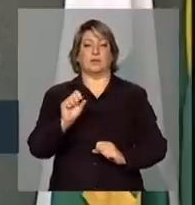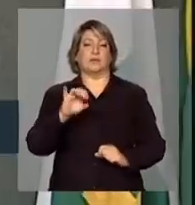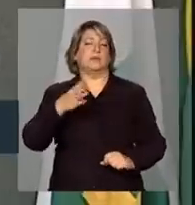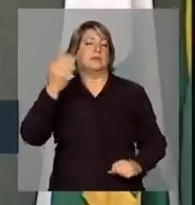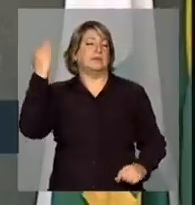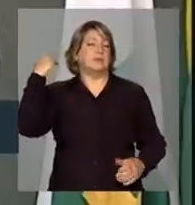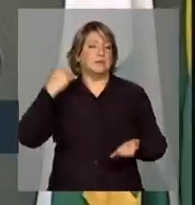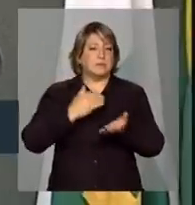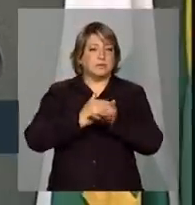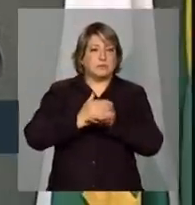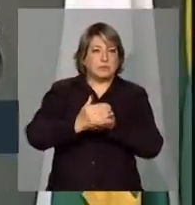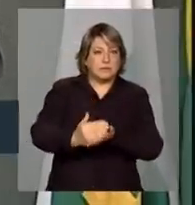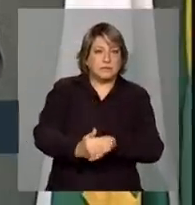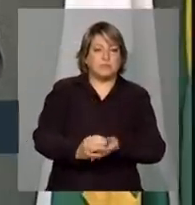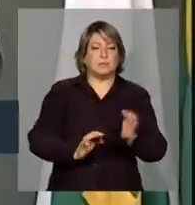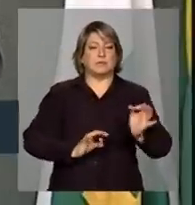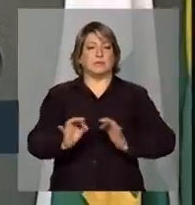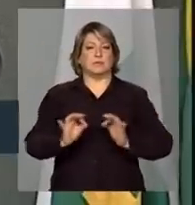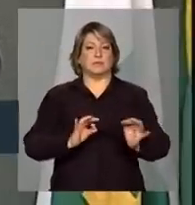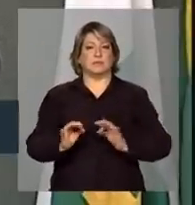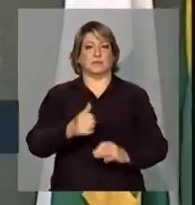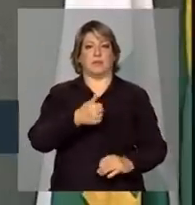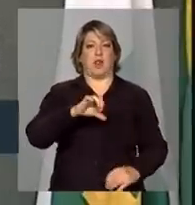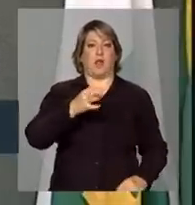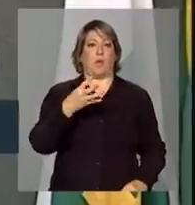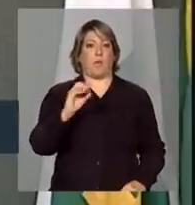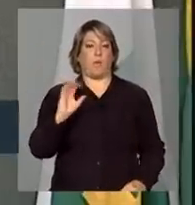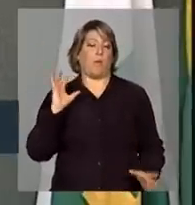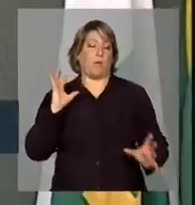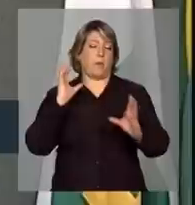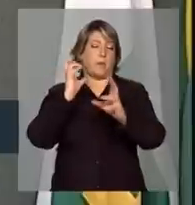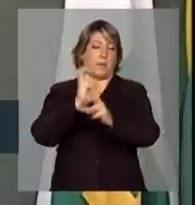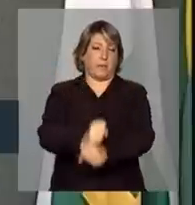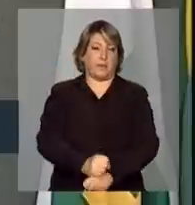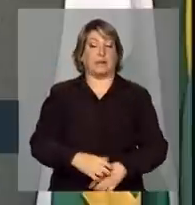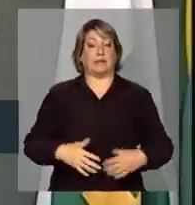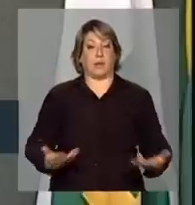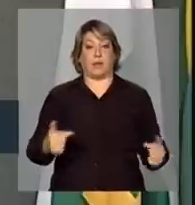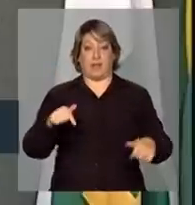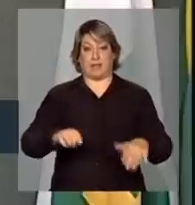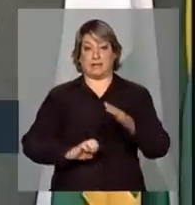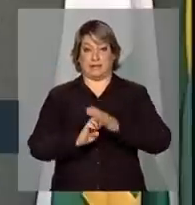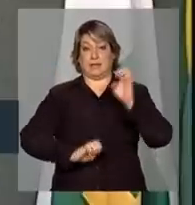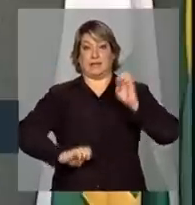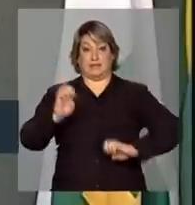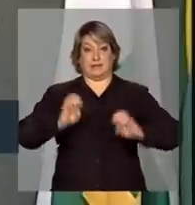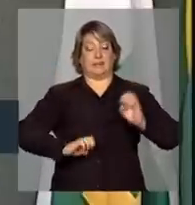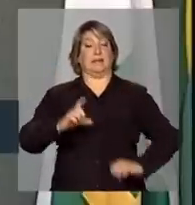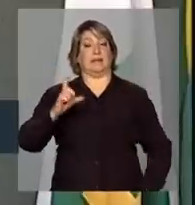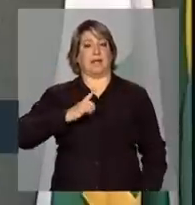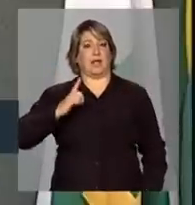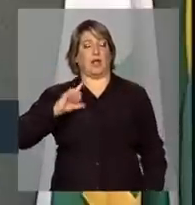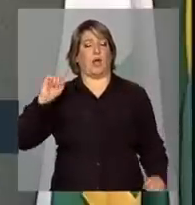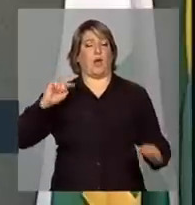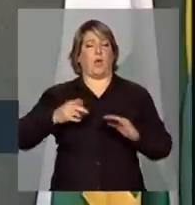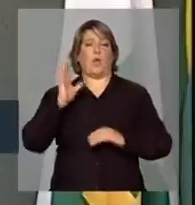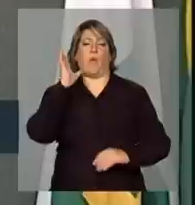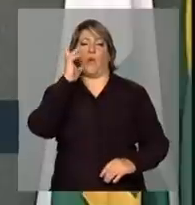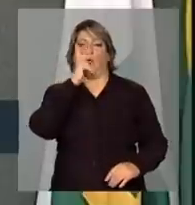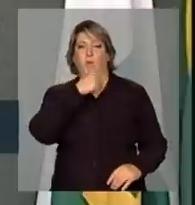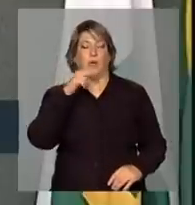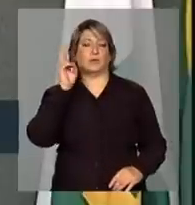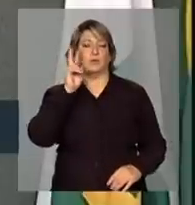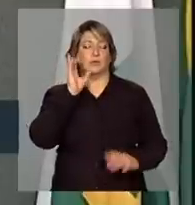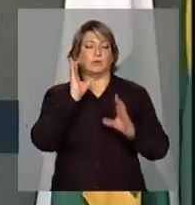comissão de financiamento da produção, ainda dos anos 40. Então, essa empresa tem uma longa história de serviço